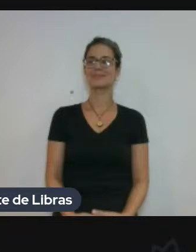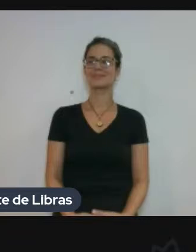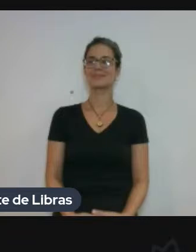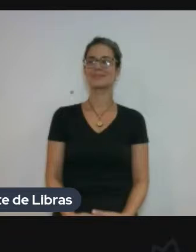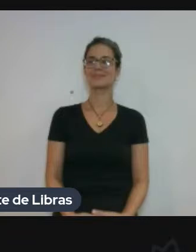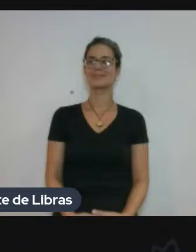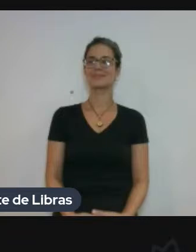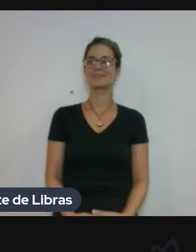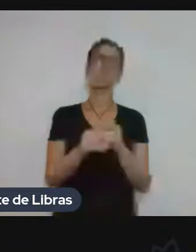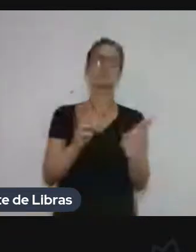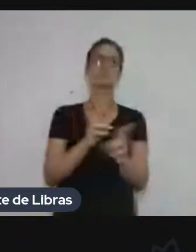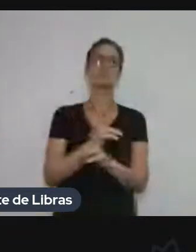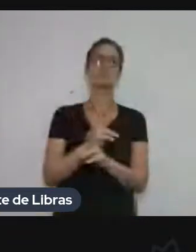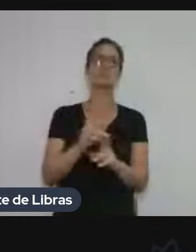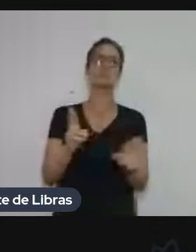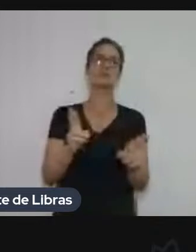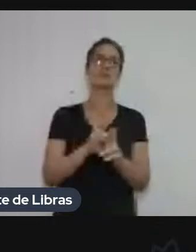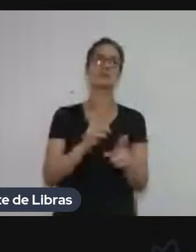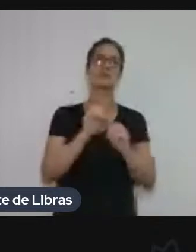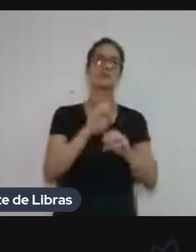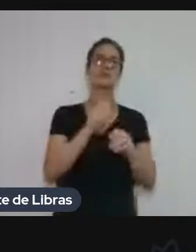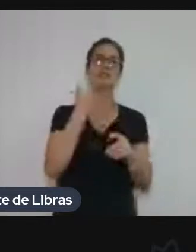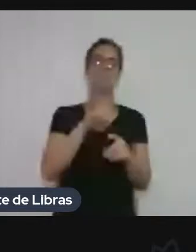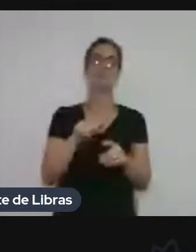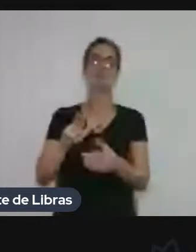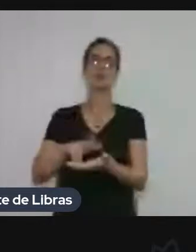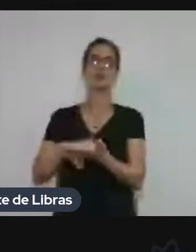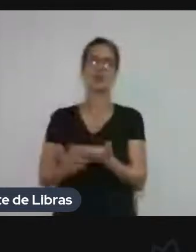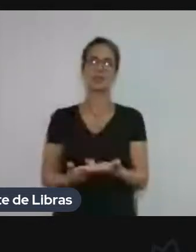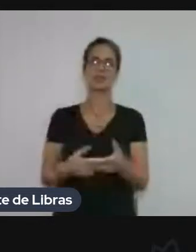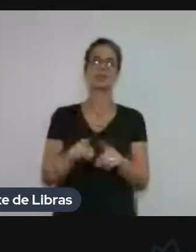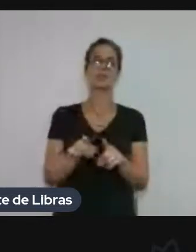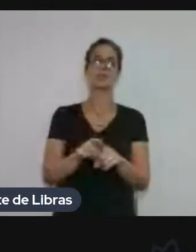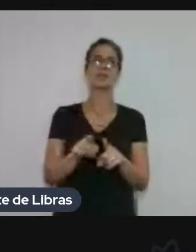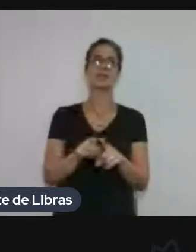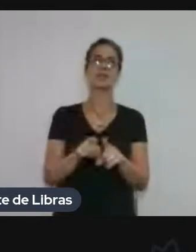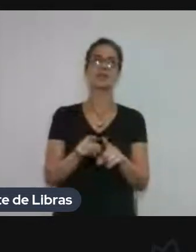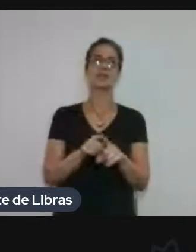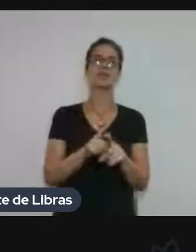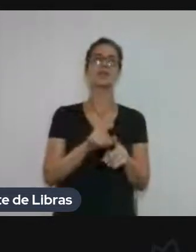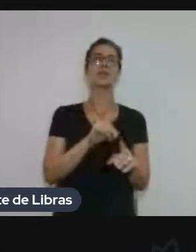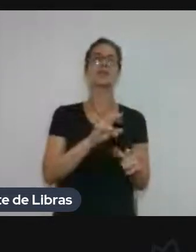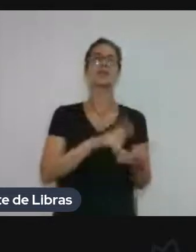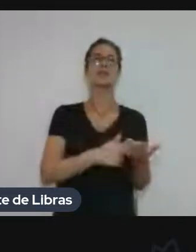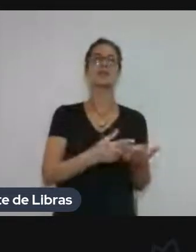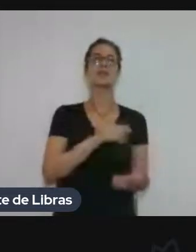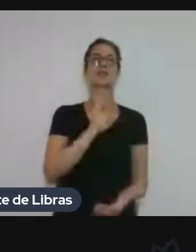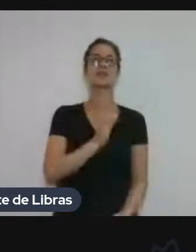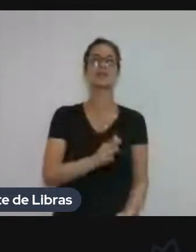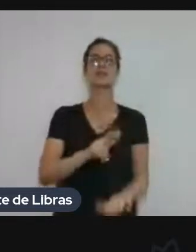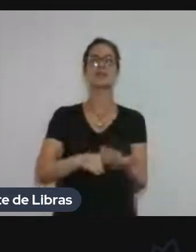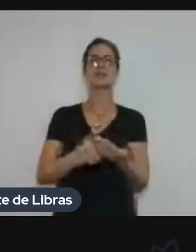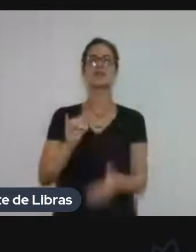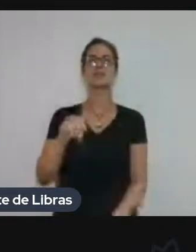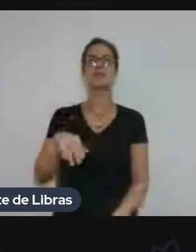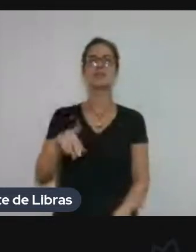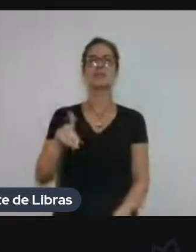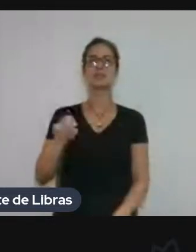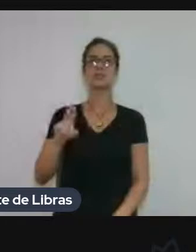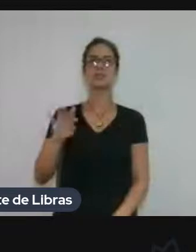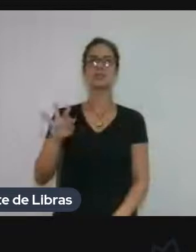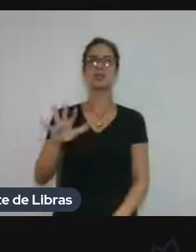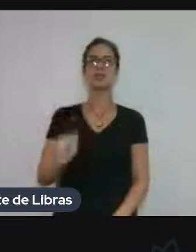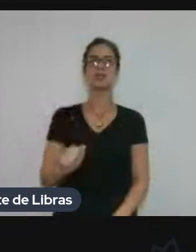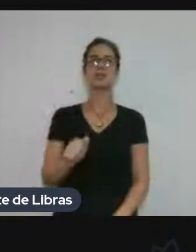...e tradução e, ao mesmo tempo, com tradução indireta e tradução direta, a gente percebe como essas duas áreas,